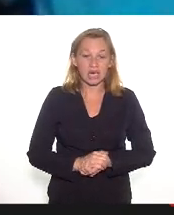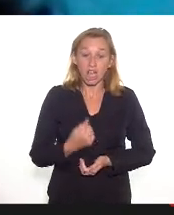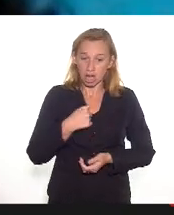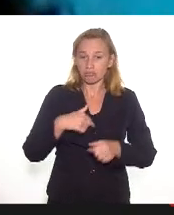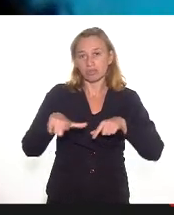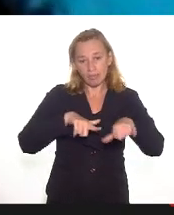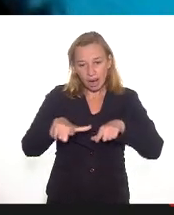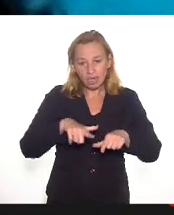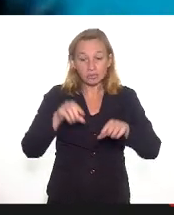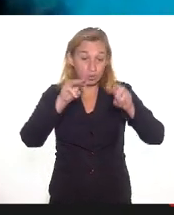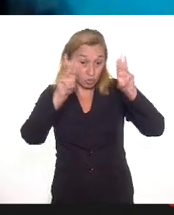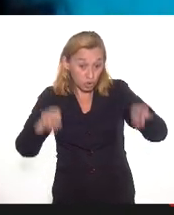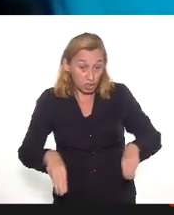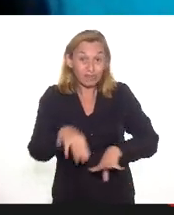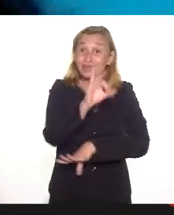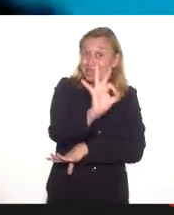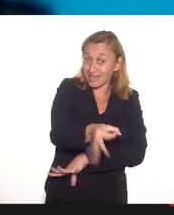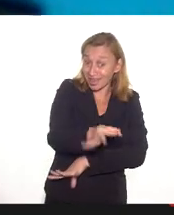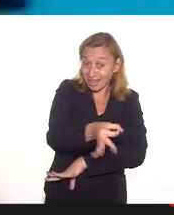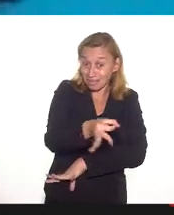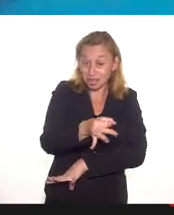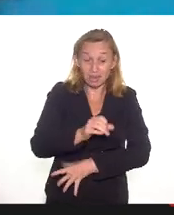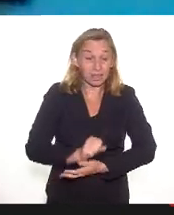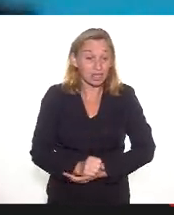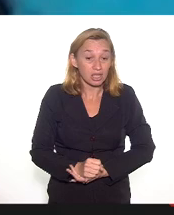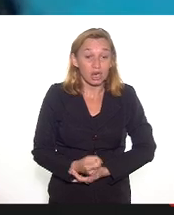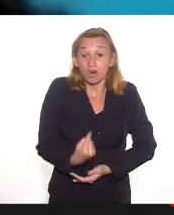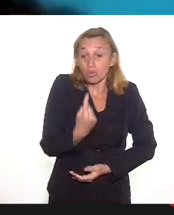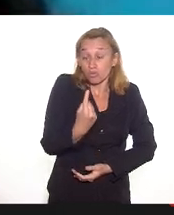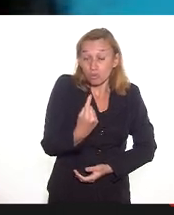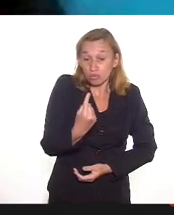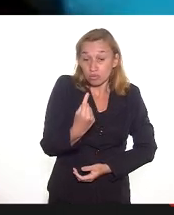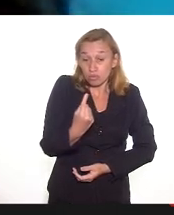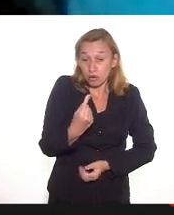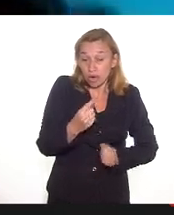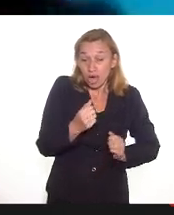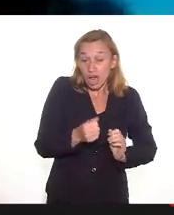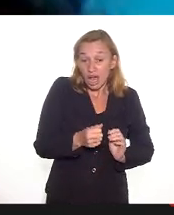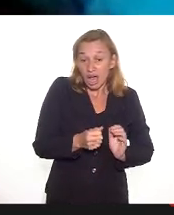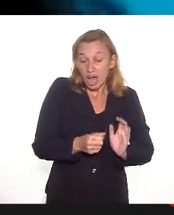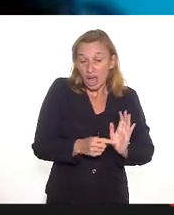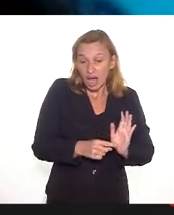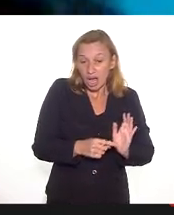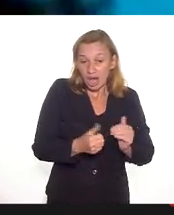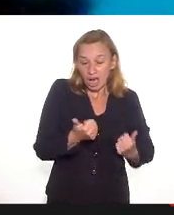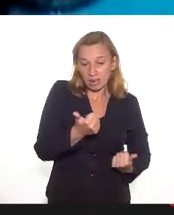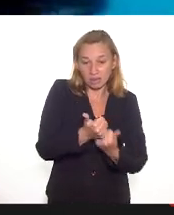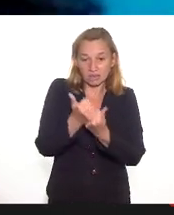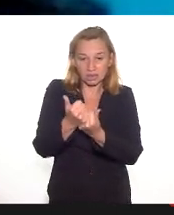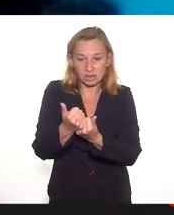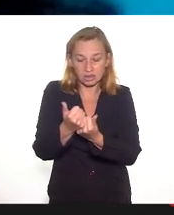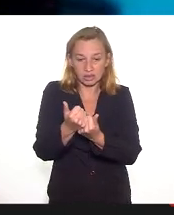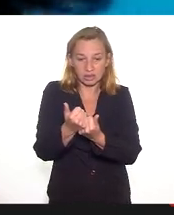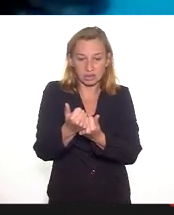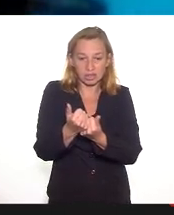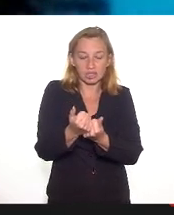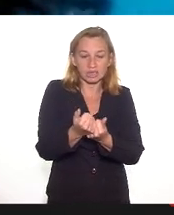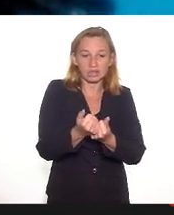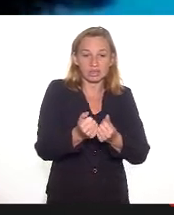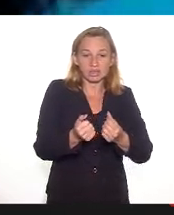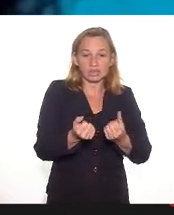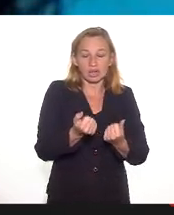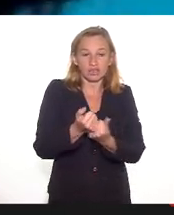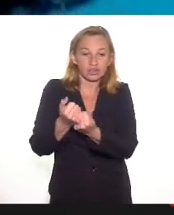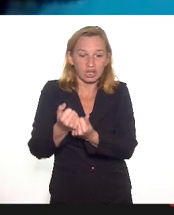museu em que justamente um auxiliar de serviços gerais perdeu a vida para o Covid logo no início da pandemia.